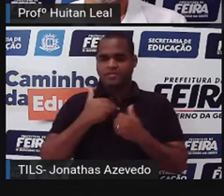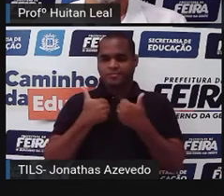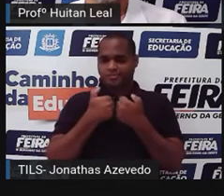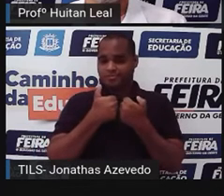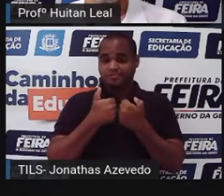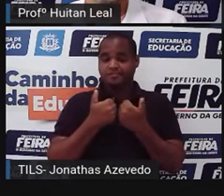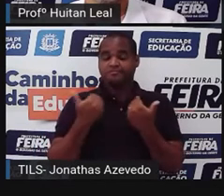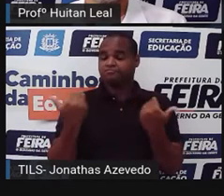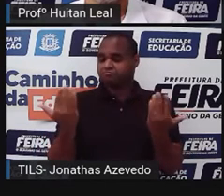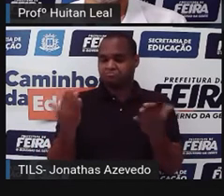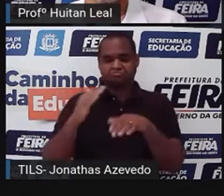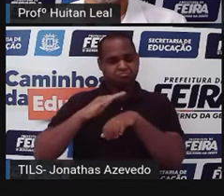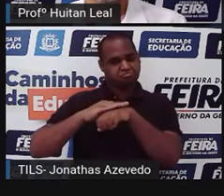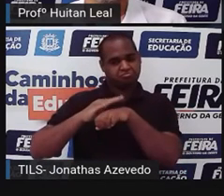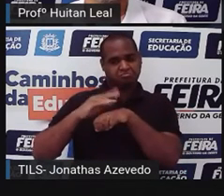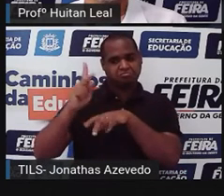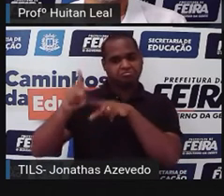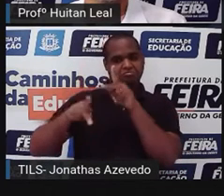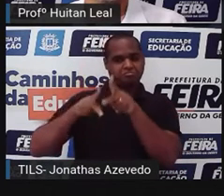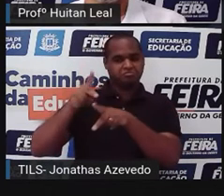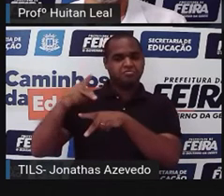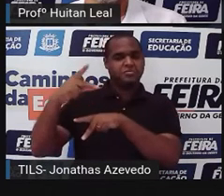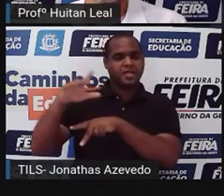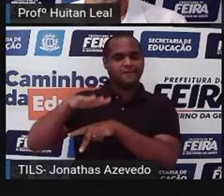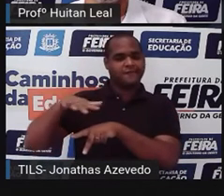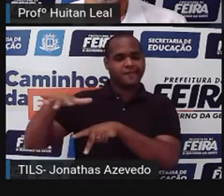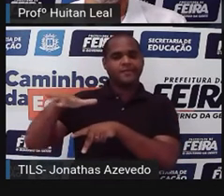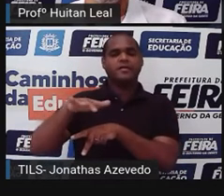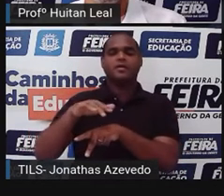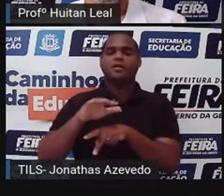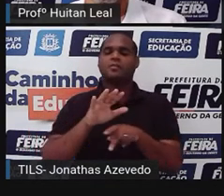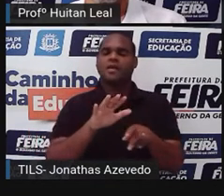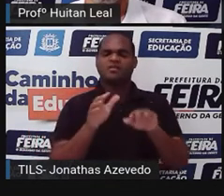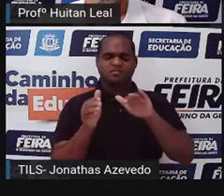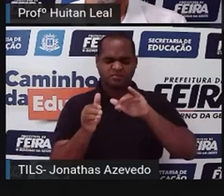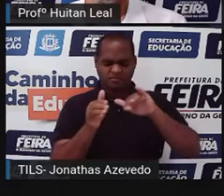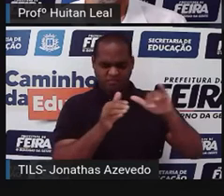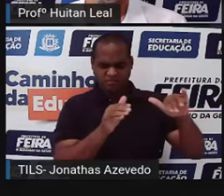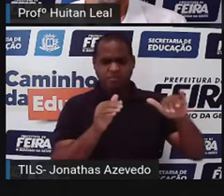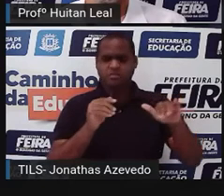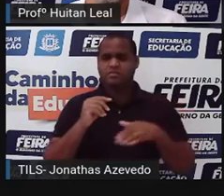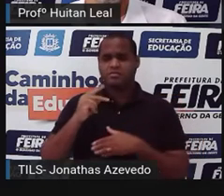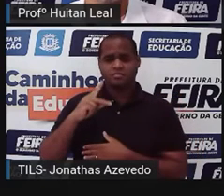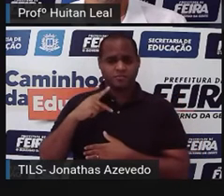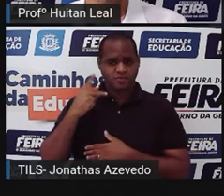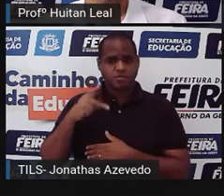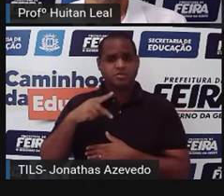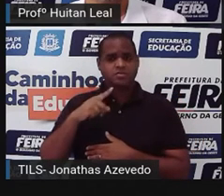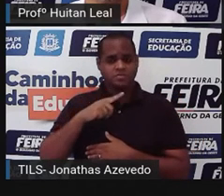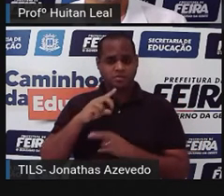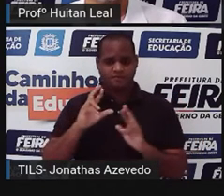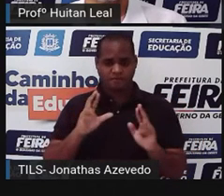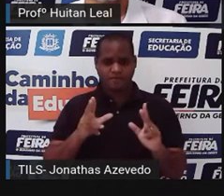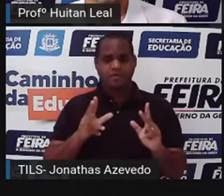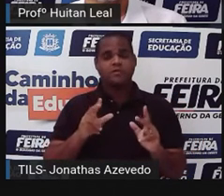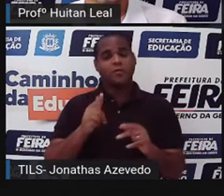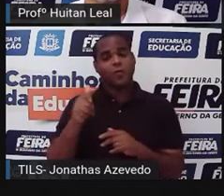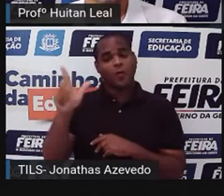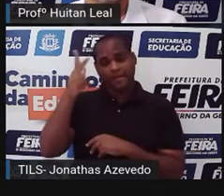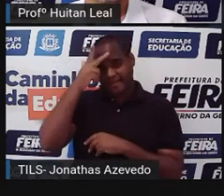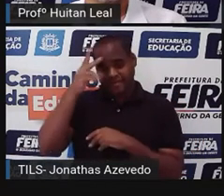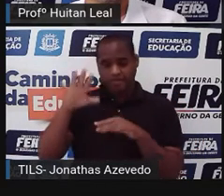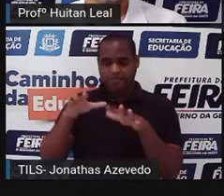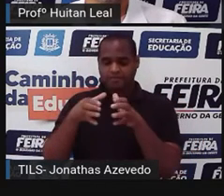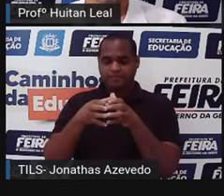ao contrário, a notícia for relacionada à política, aí vai ter um outro público-alvo que vai ter interesse.